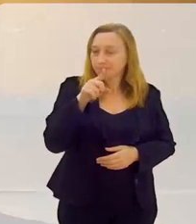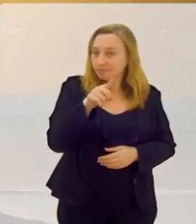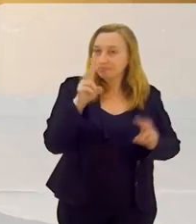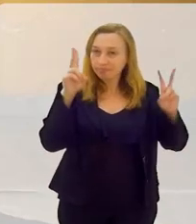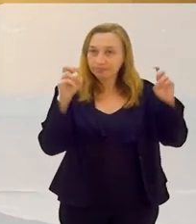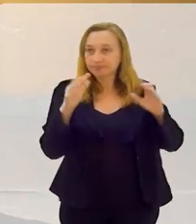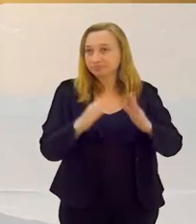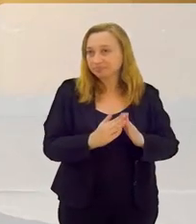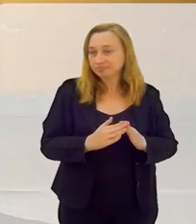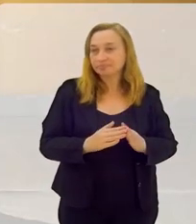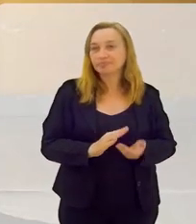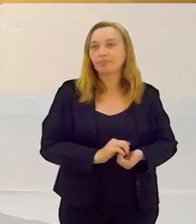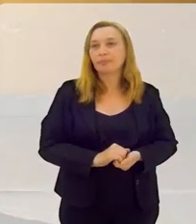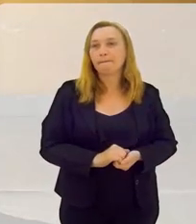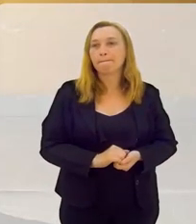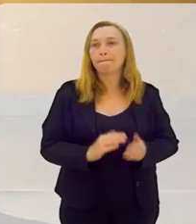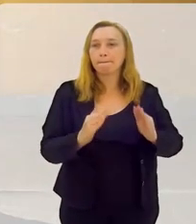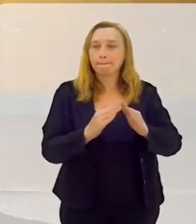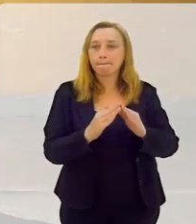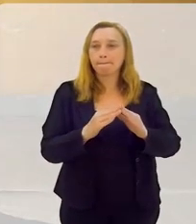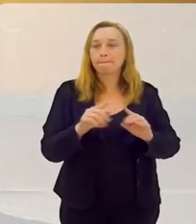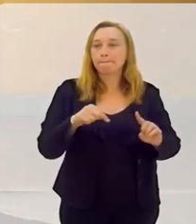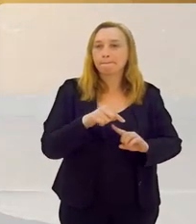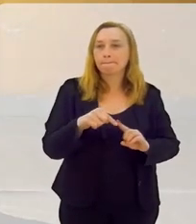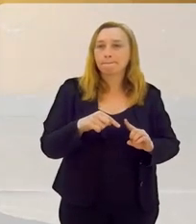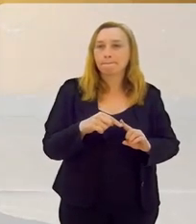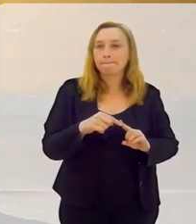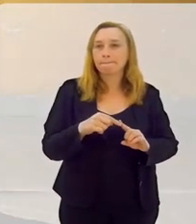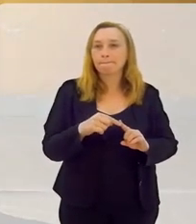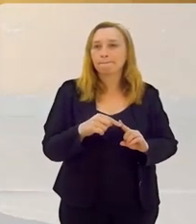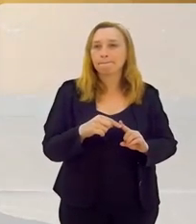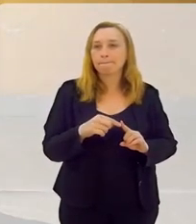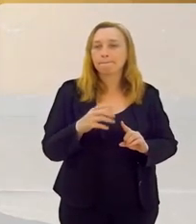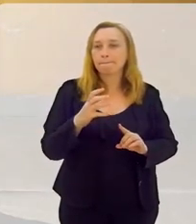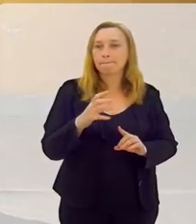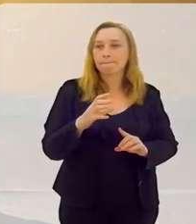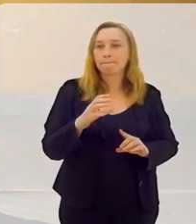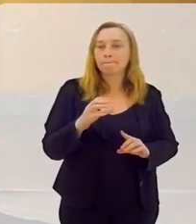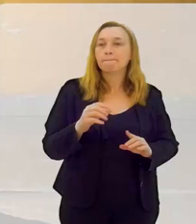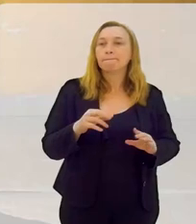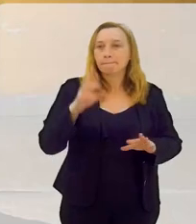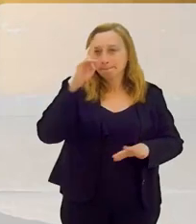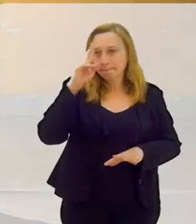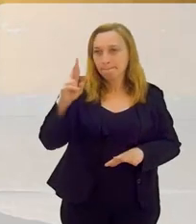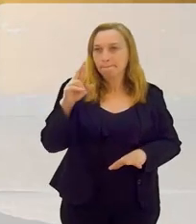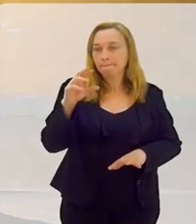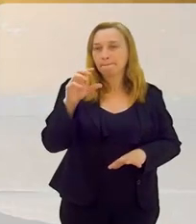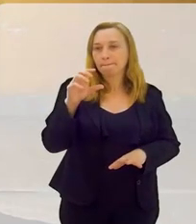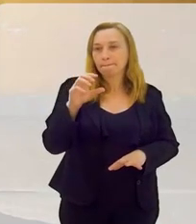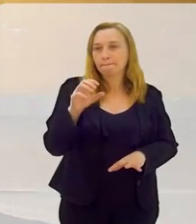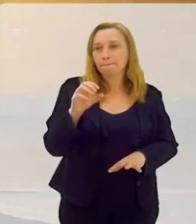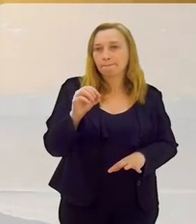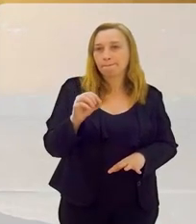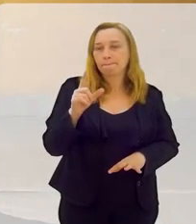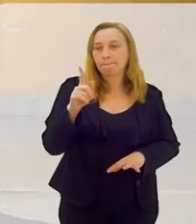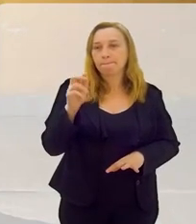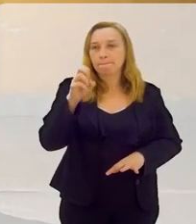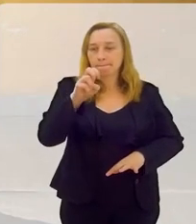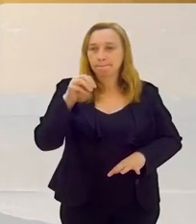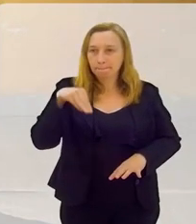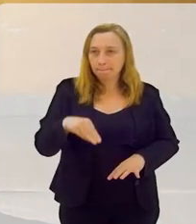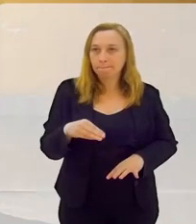Sim, tocando nesse assunto. Essa casa, essa casa de santo, ele é um chão de Logon Eber. O dono dessa casa é Logon Eber.